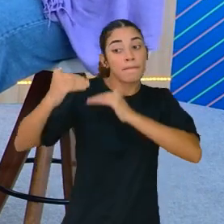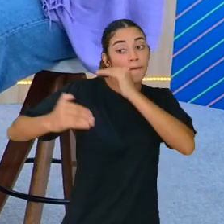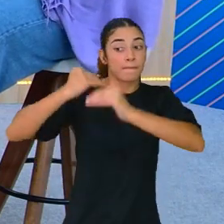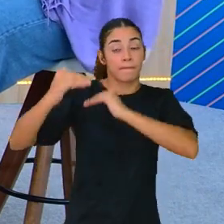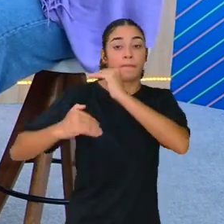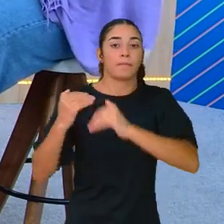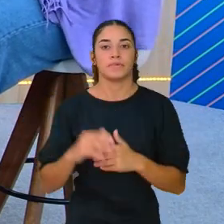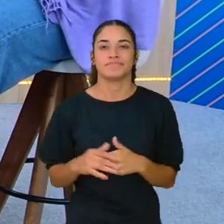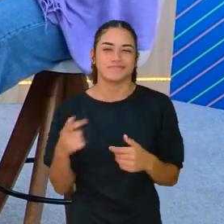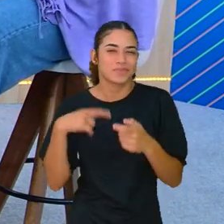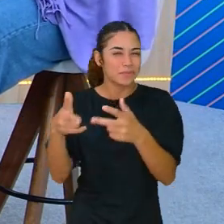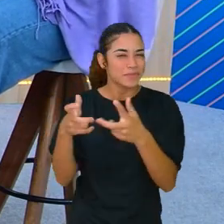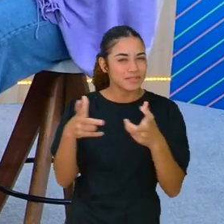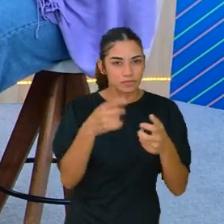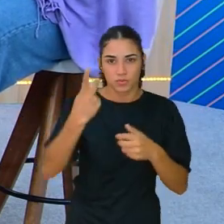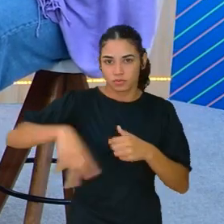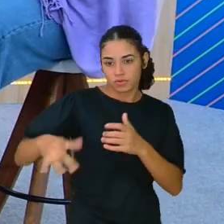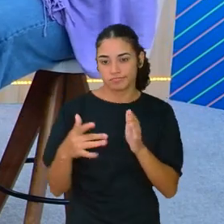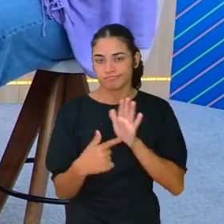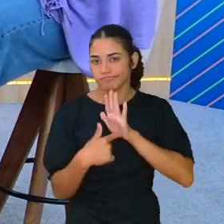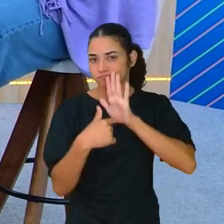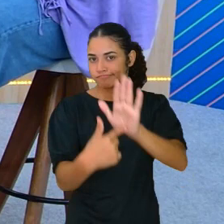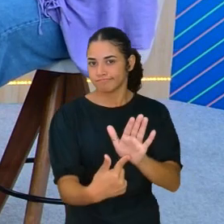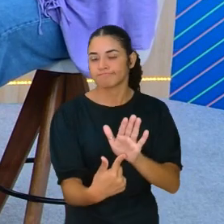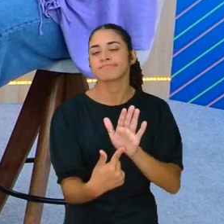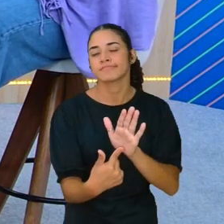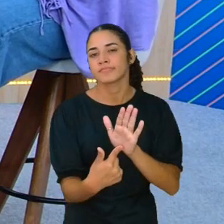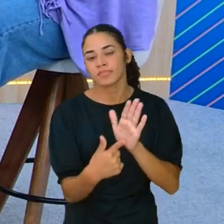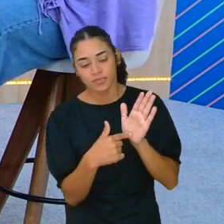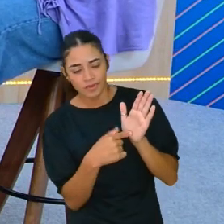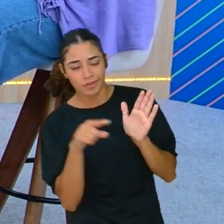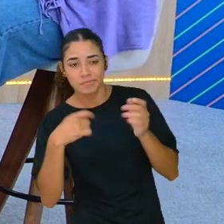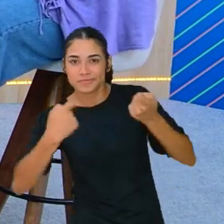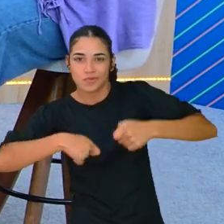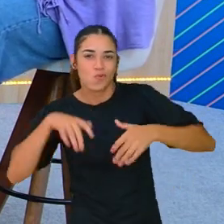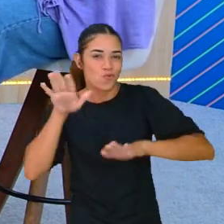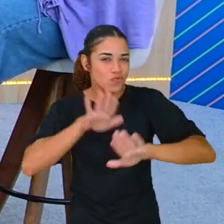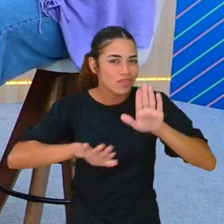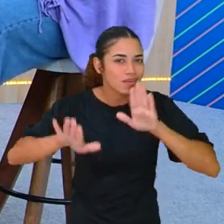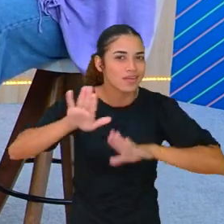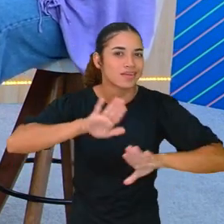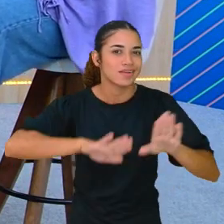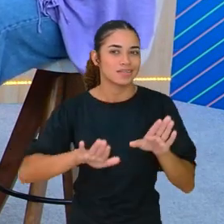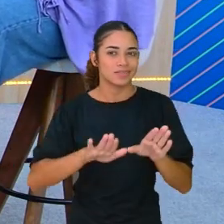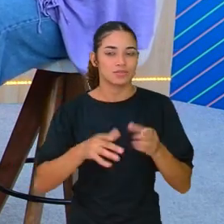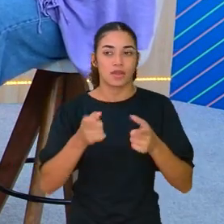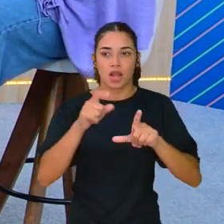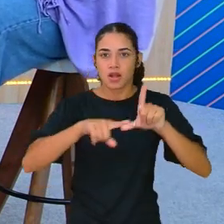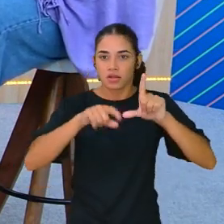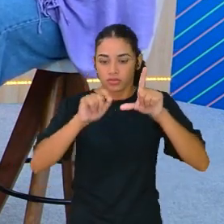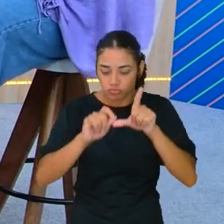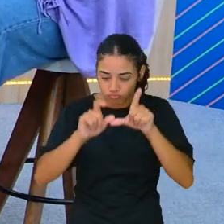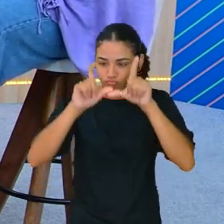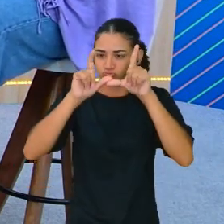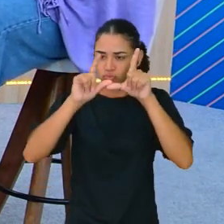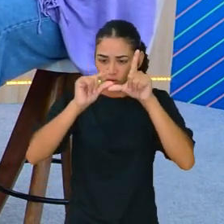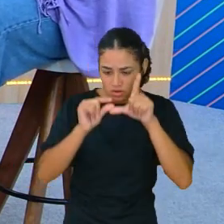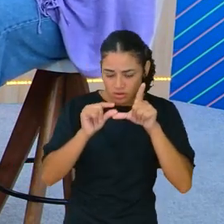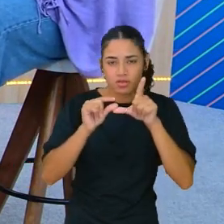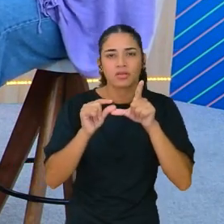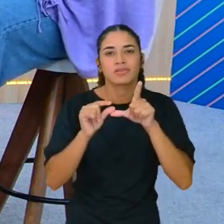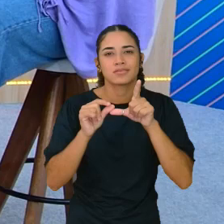Isso, e eu percebo também nas suas apresentações, que você tem esse cuidado mesmo com o tamanho da letra, com o tamanho da fonte,